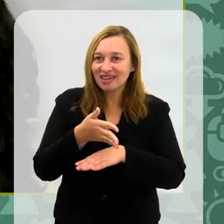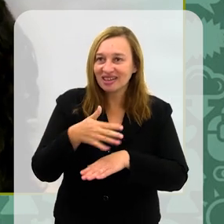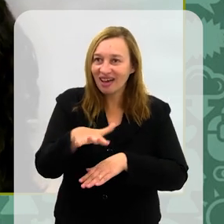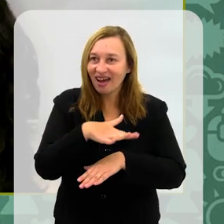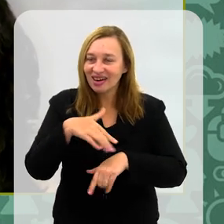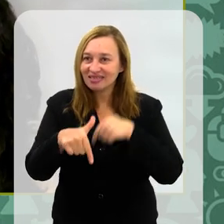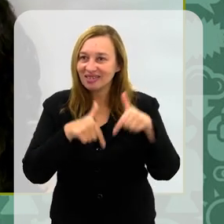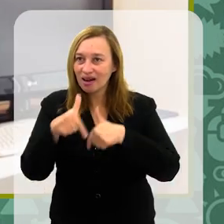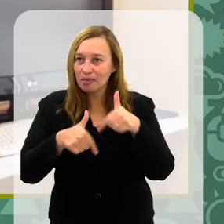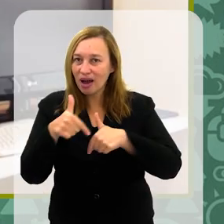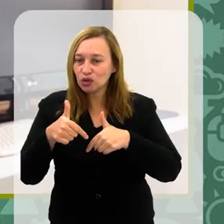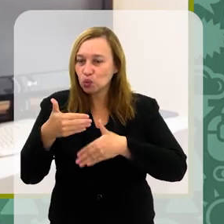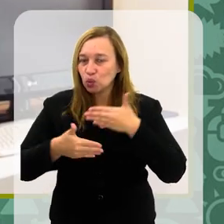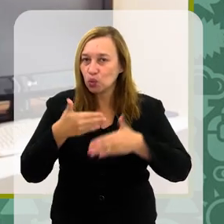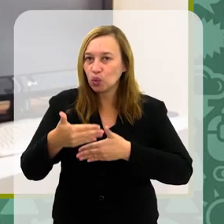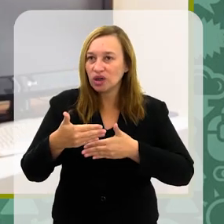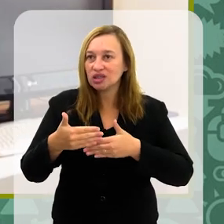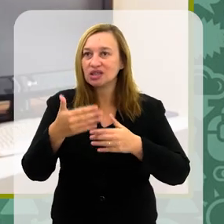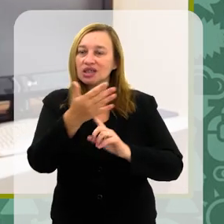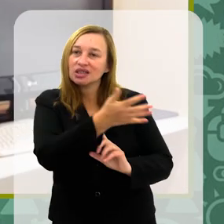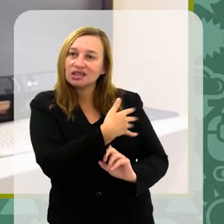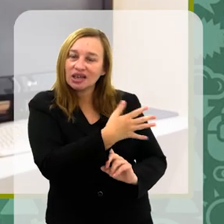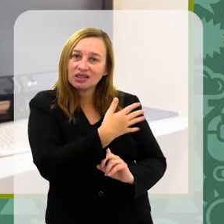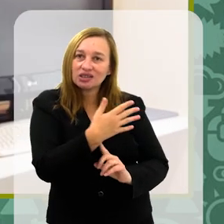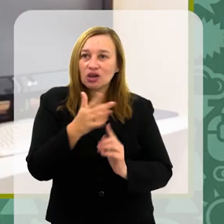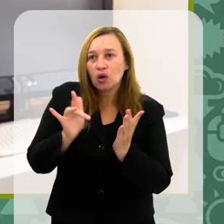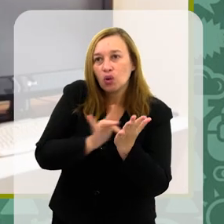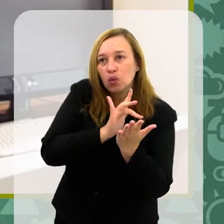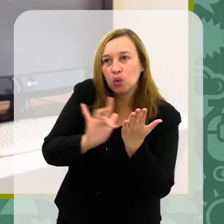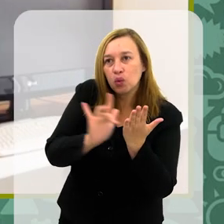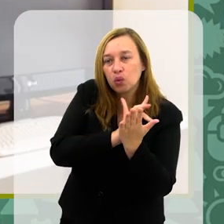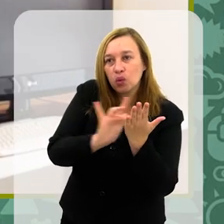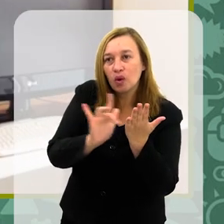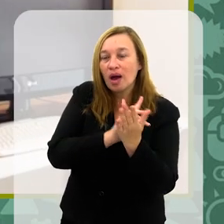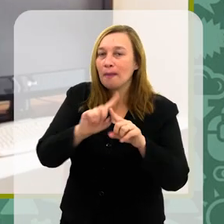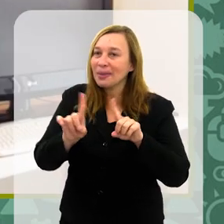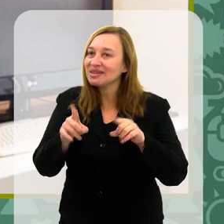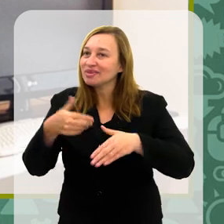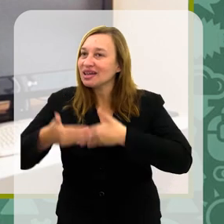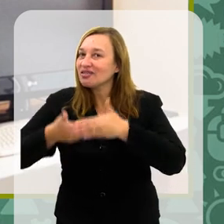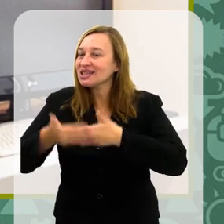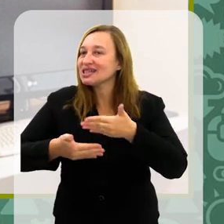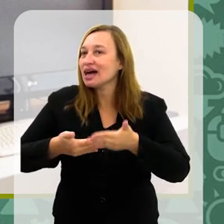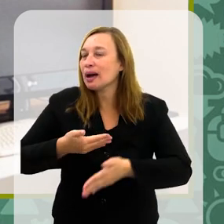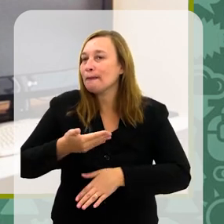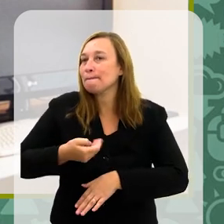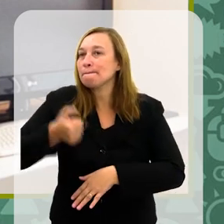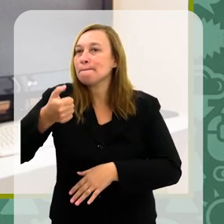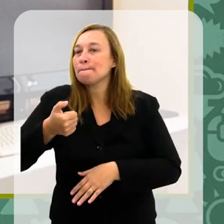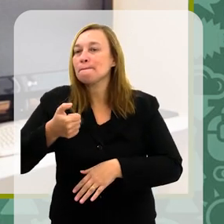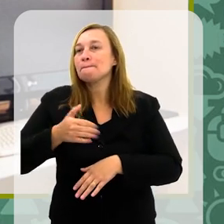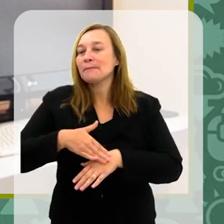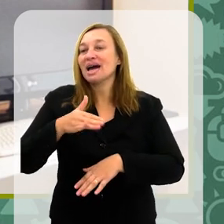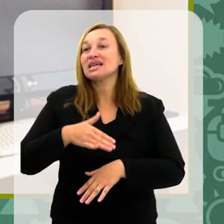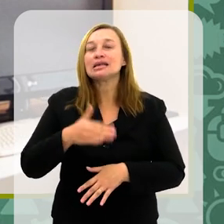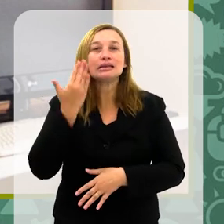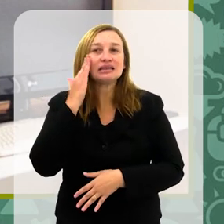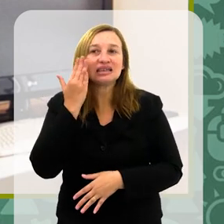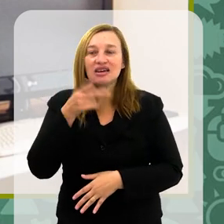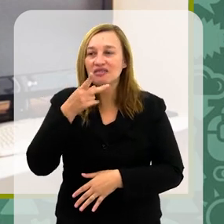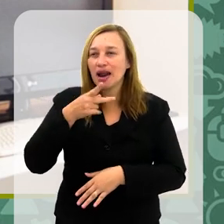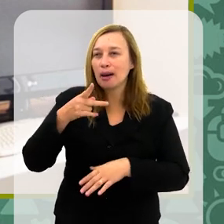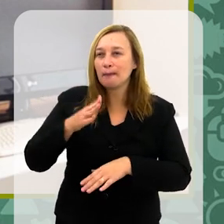mercado através também do avanço das tecnologias, dos livros digitais, mas a gente precisa avançar um pouquinho mais e a gente vai entender,